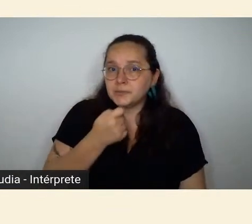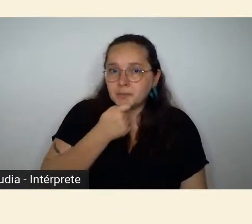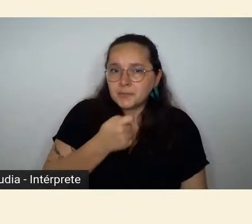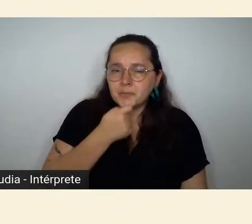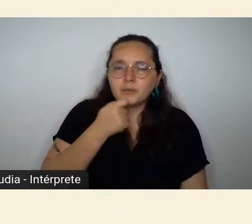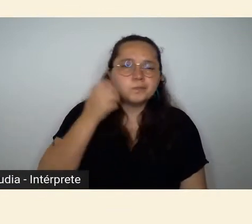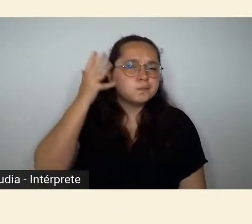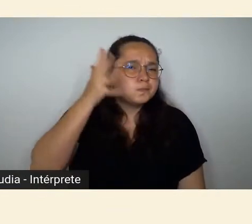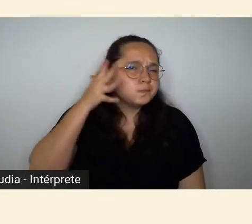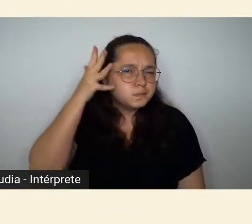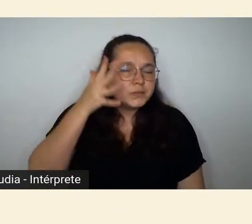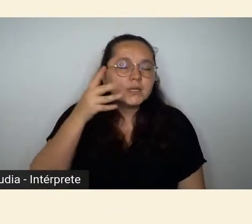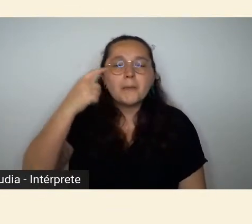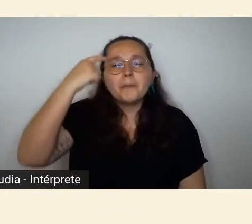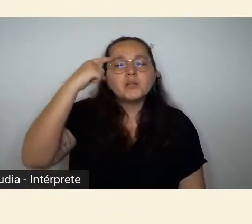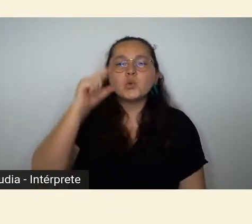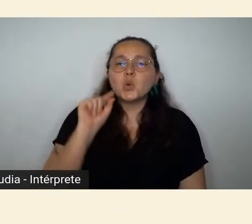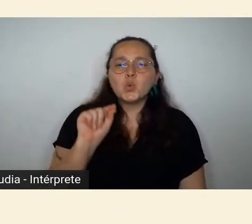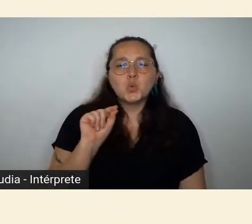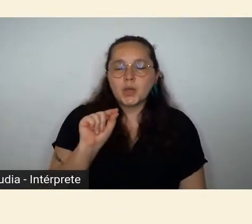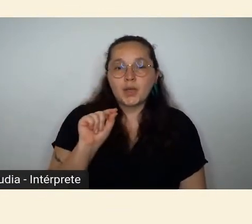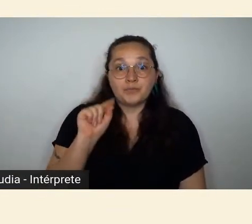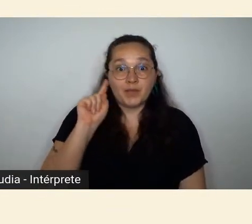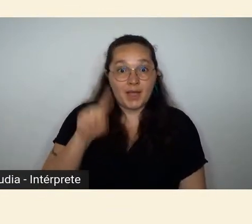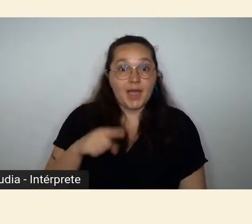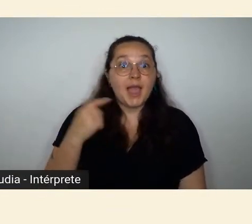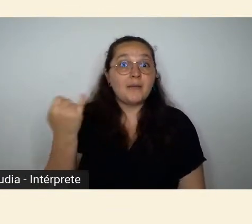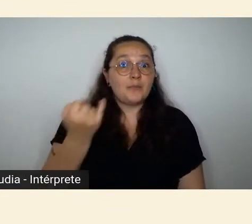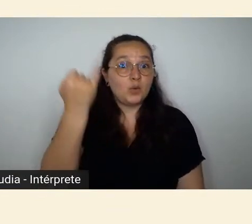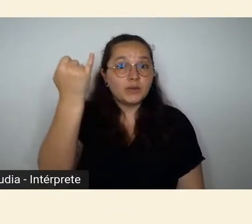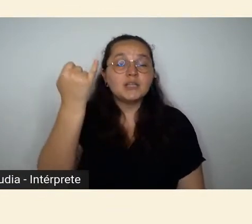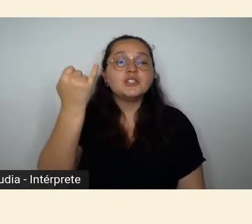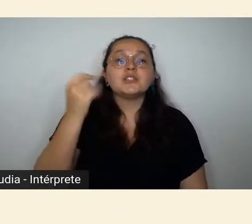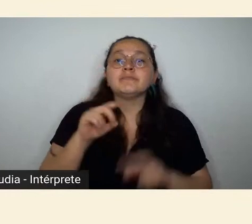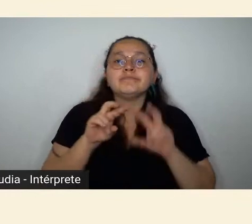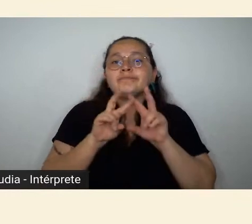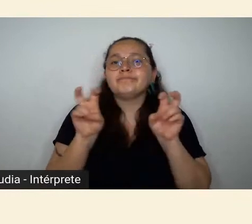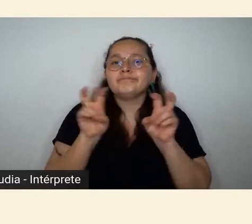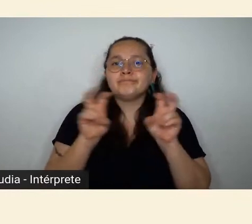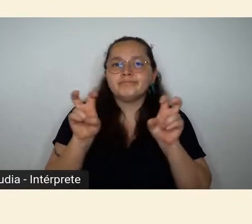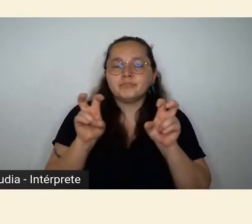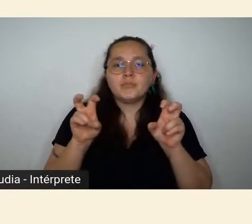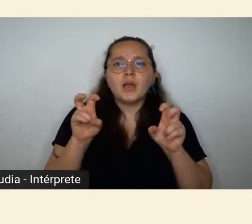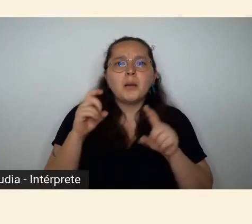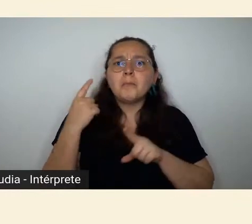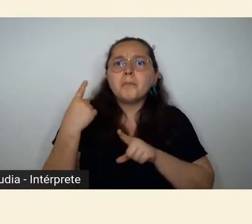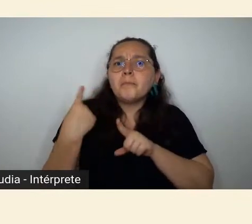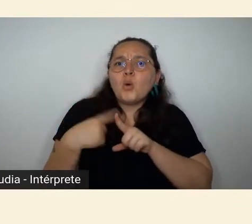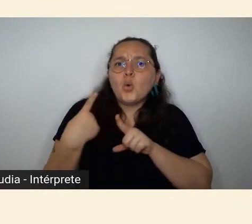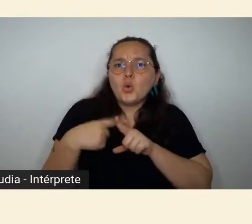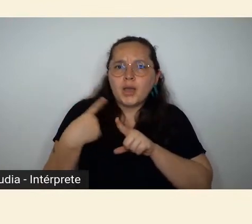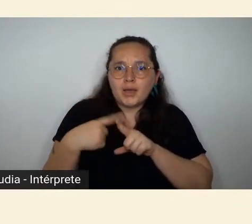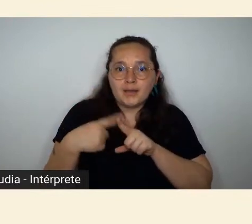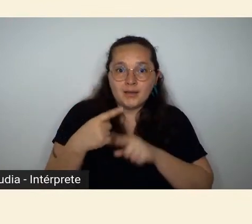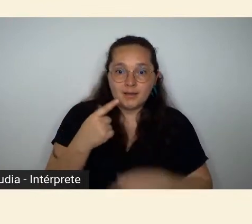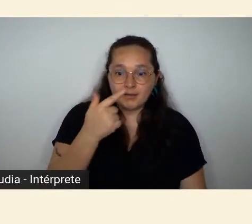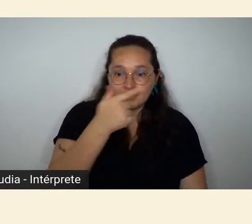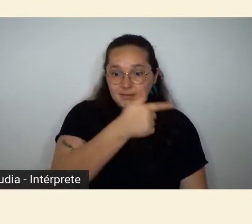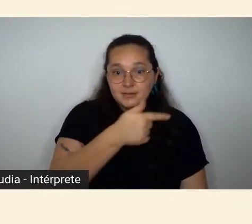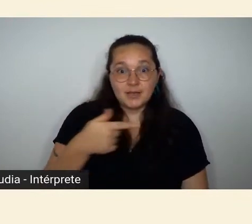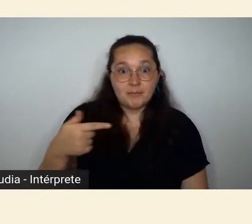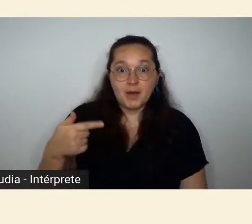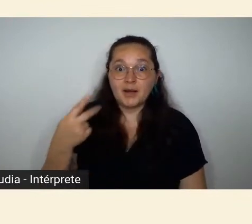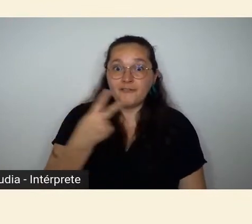nós como organizadoras, que seria importante começar discutindo como e por que a Semana de Arte Moderna de 1922 se tornou esse